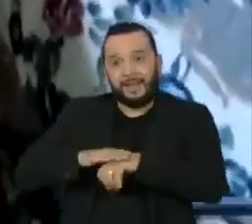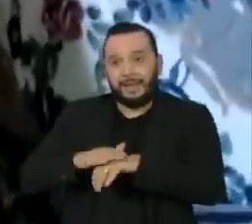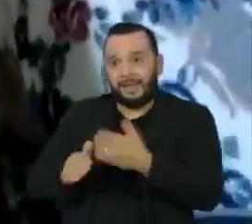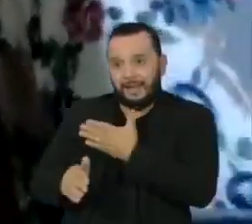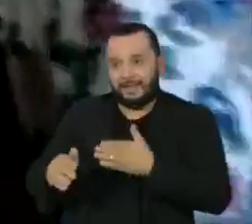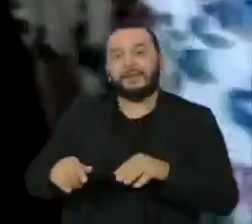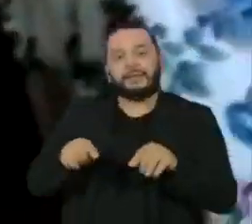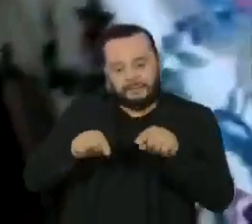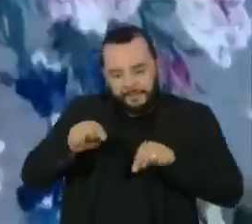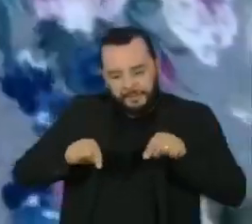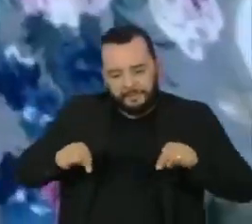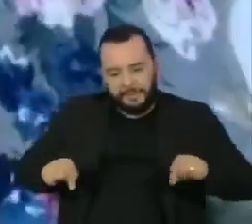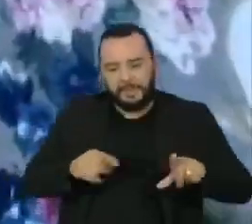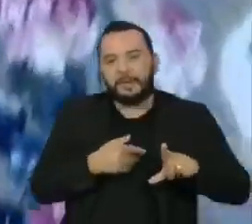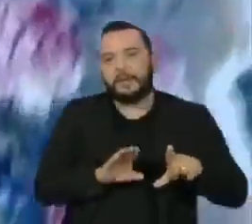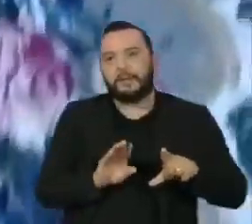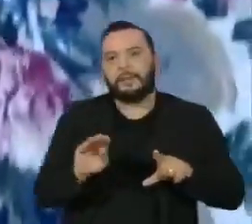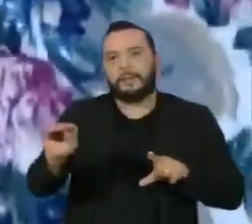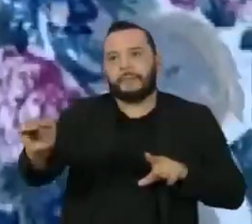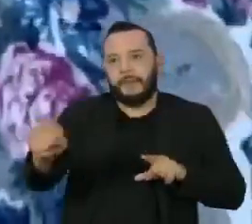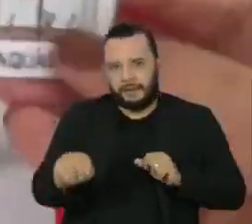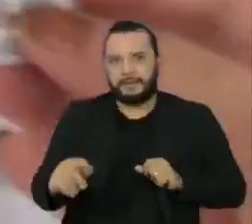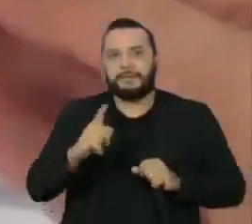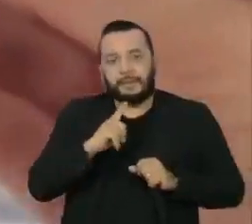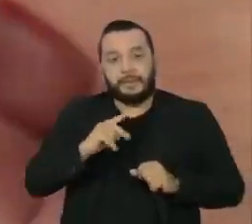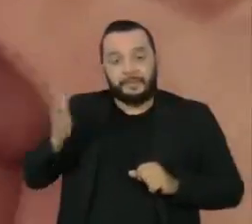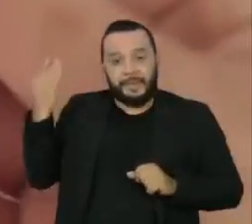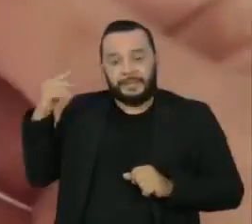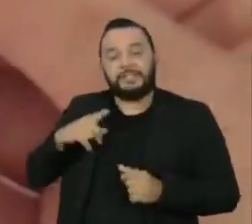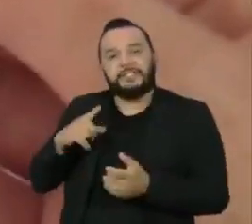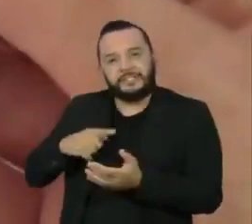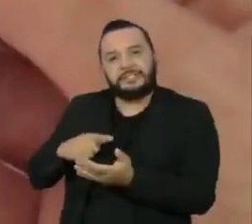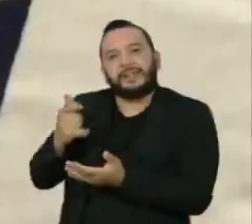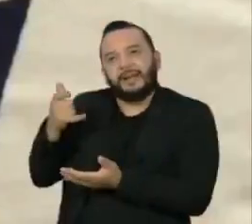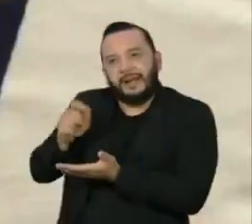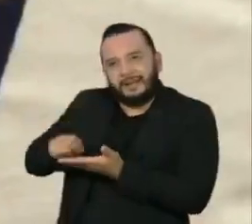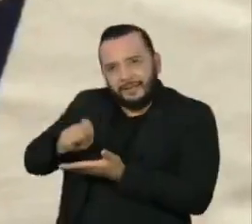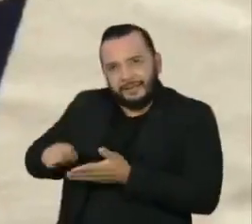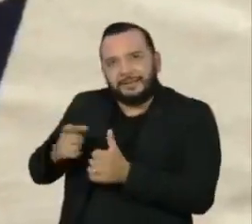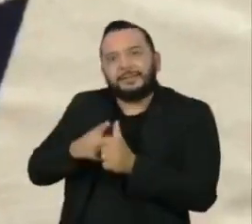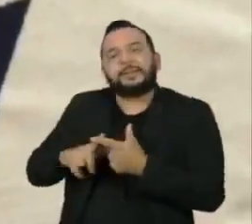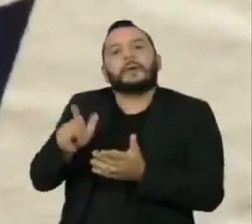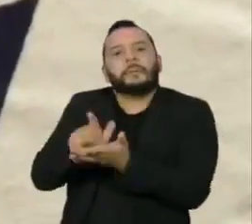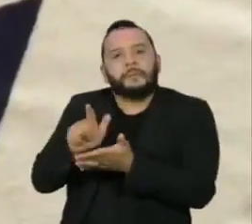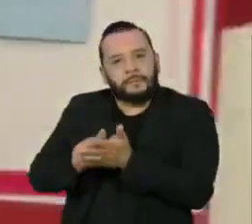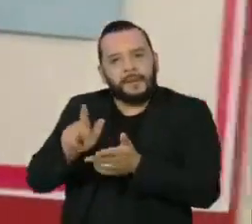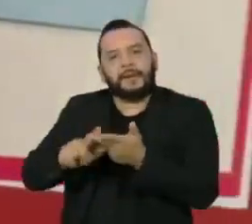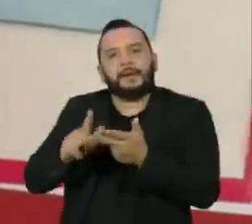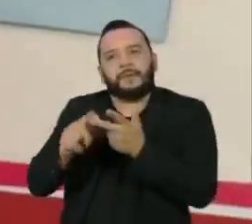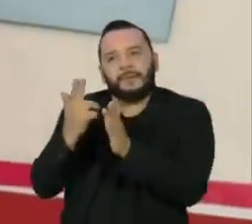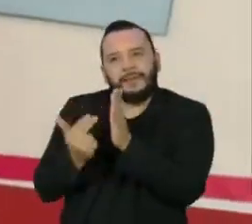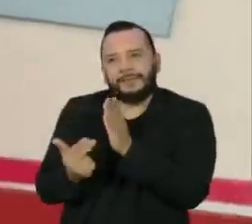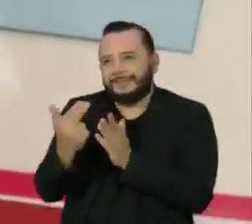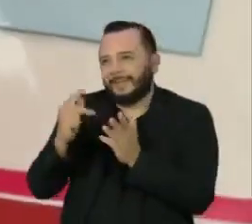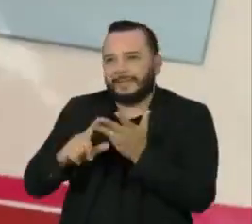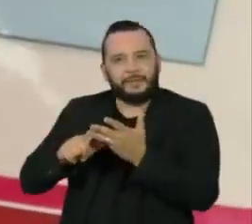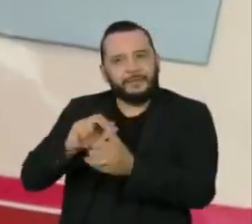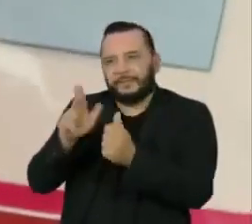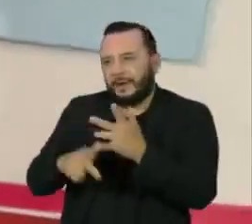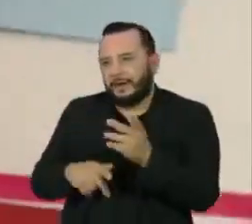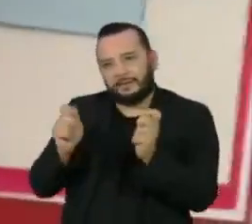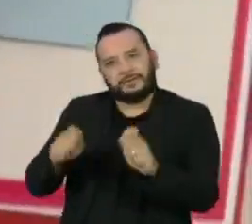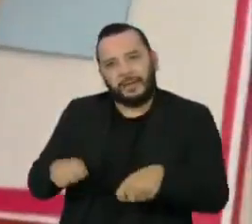Mas antes ela contava com um caderninho. Pranchas de papel, figuras e símbolos também servem como